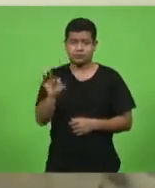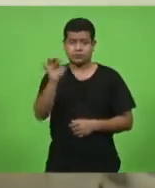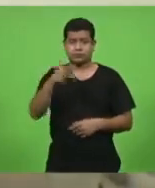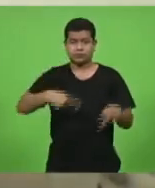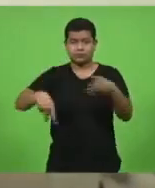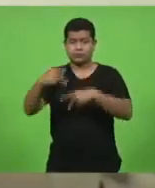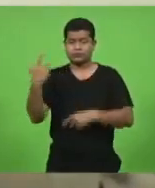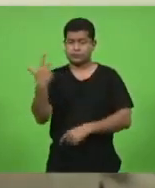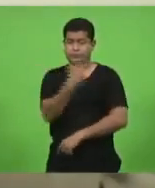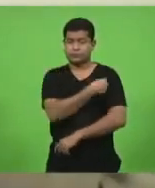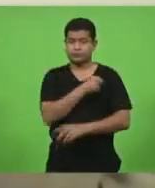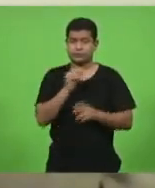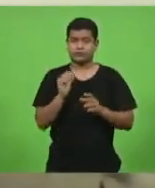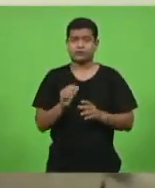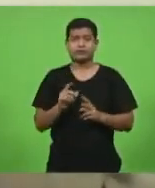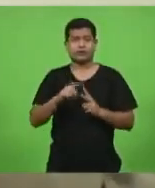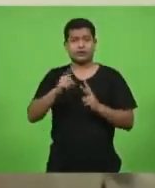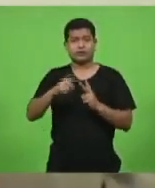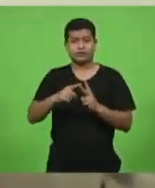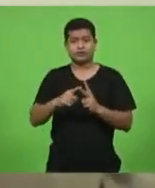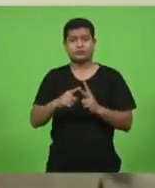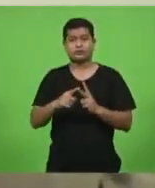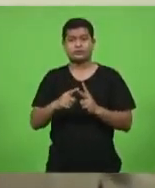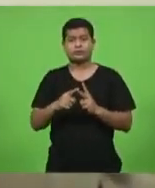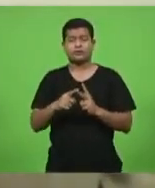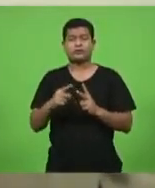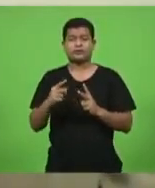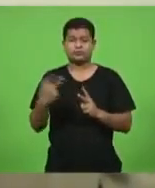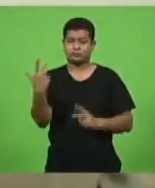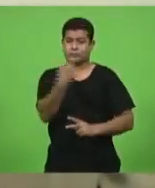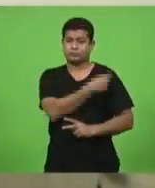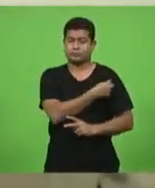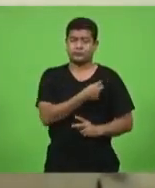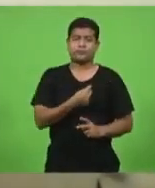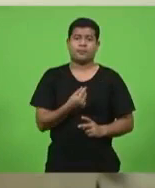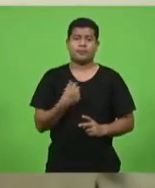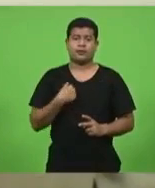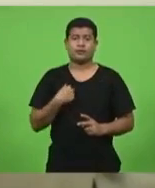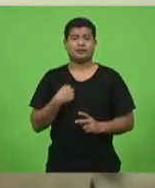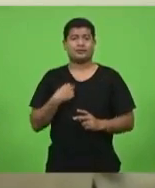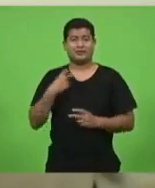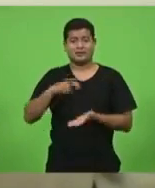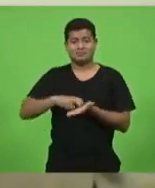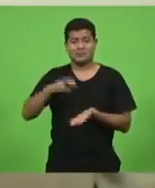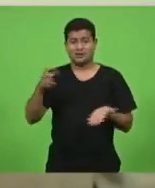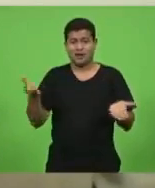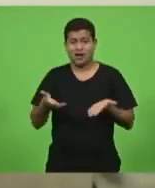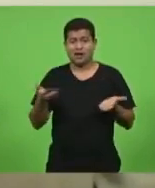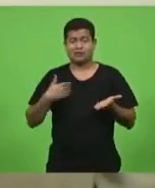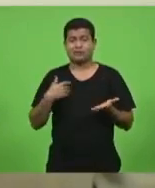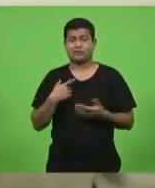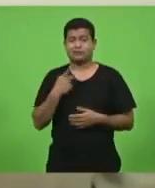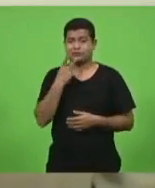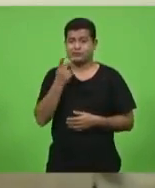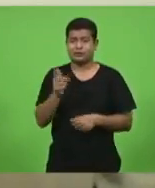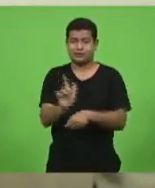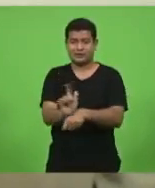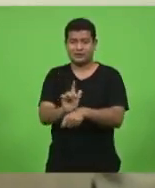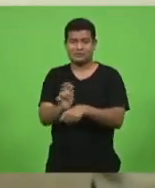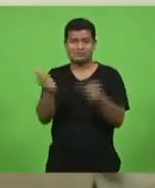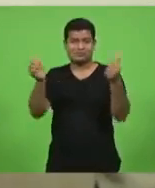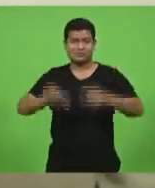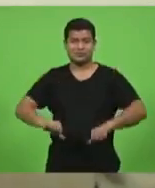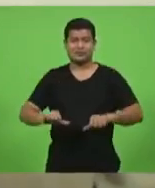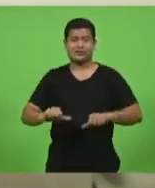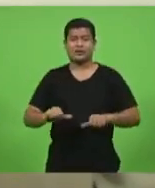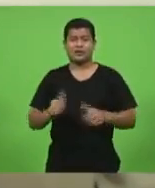imunizada nas duas doses durante toda manhã nós falamos da péssima gestão e condução